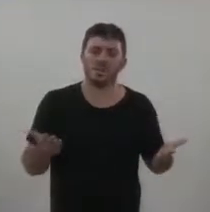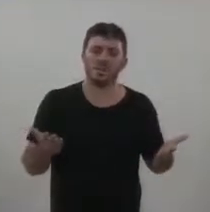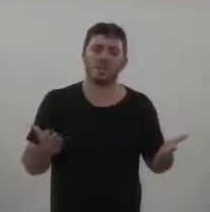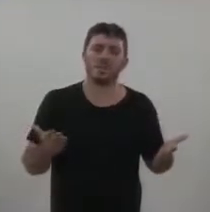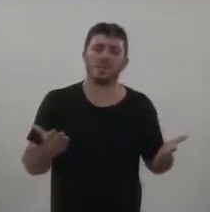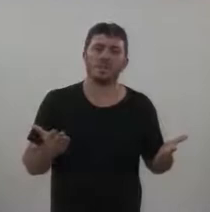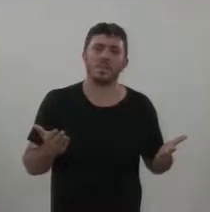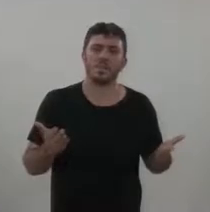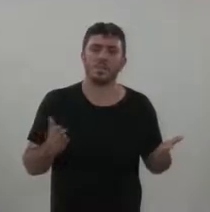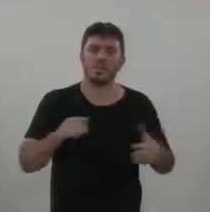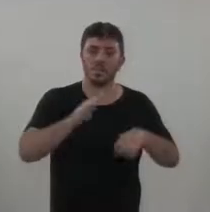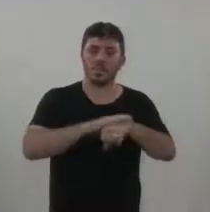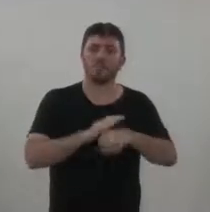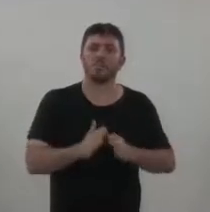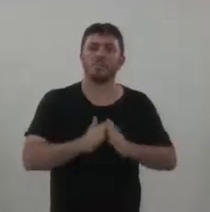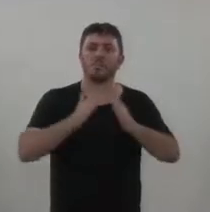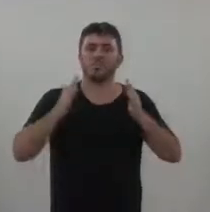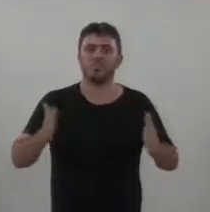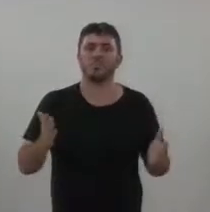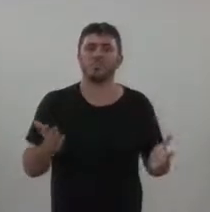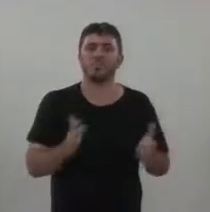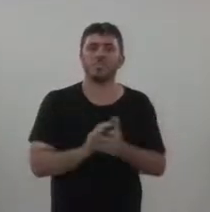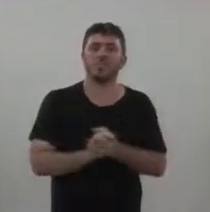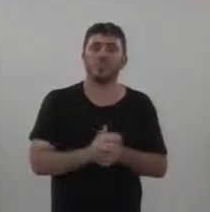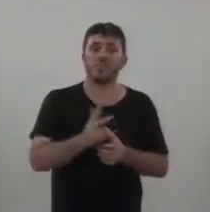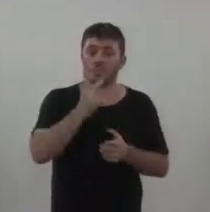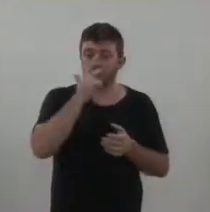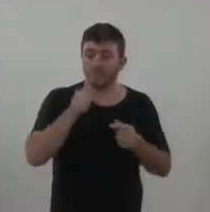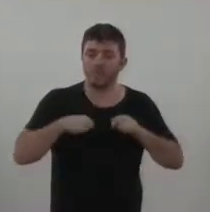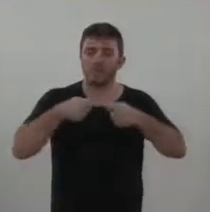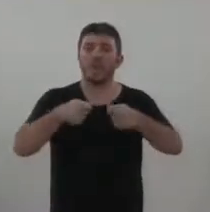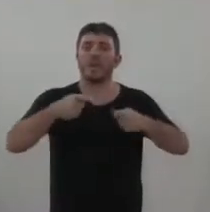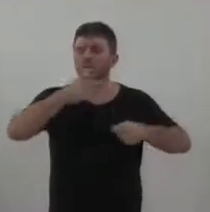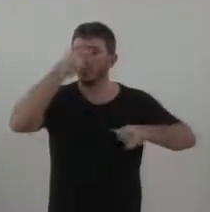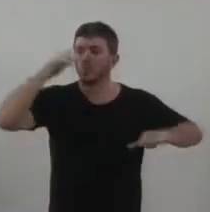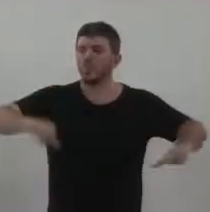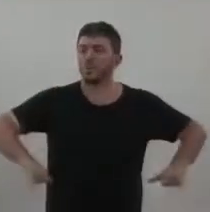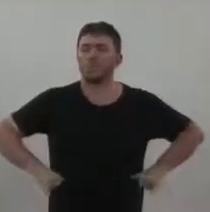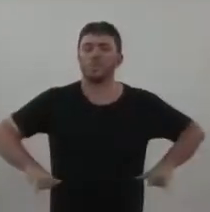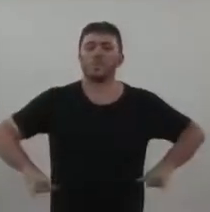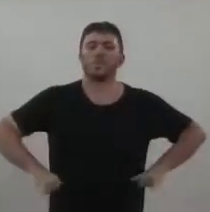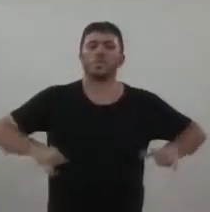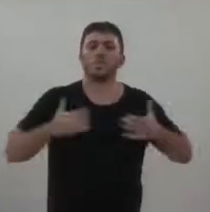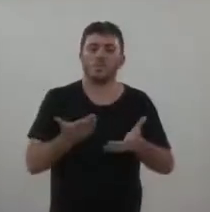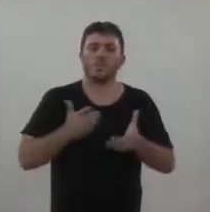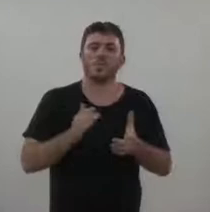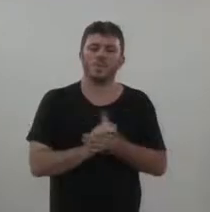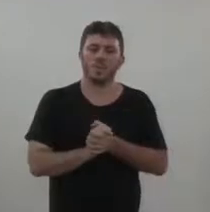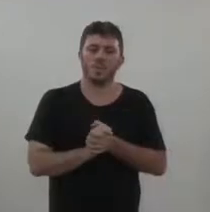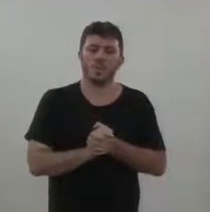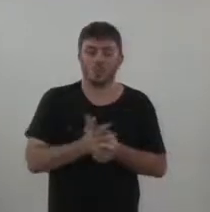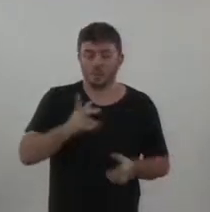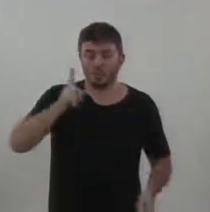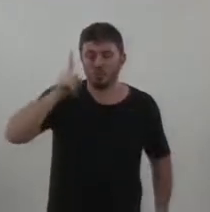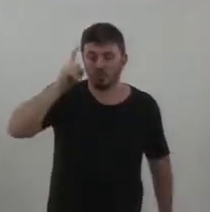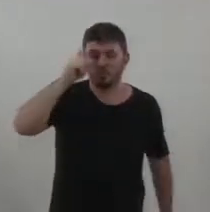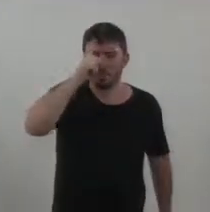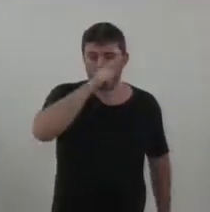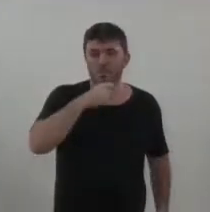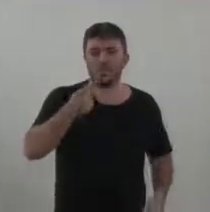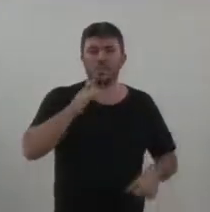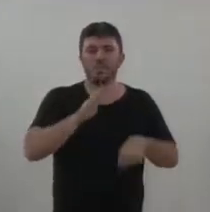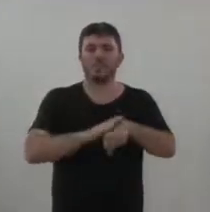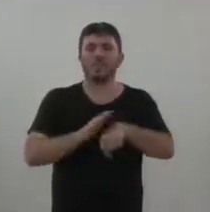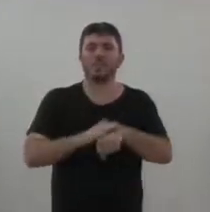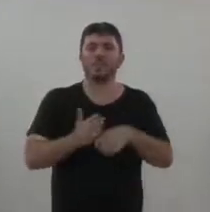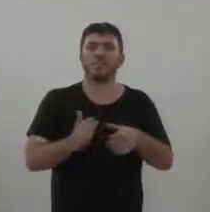por um tempo maior. Parece que quer fazer o povo sofrer mesmo, né, é difícil falar sobre esse tema,